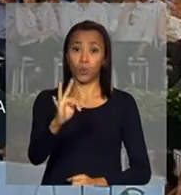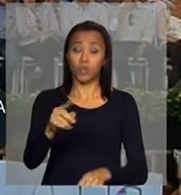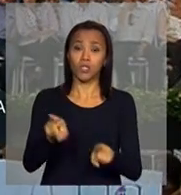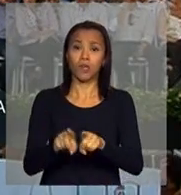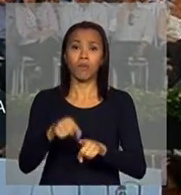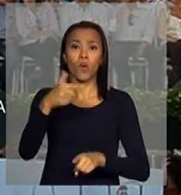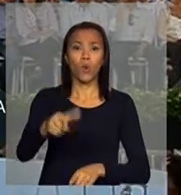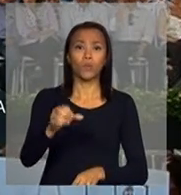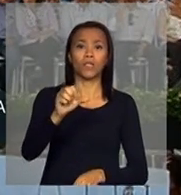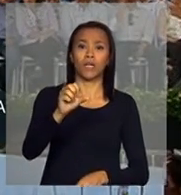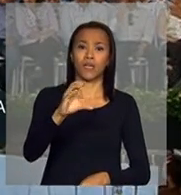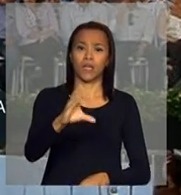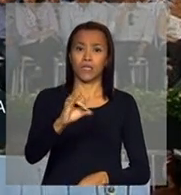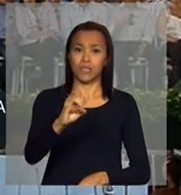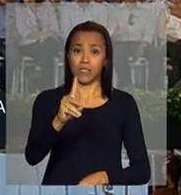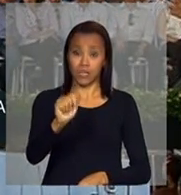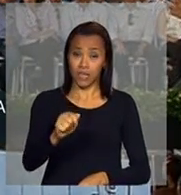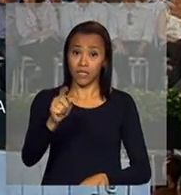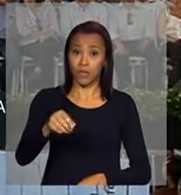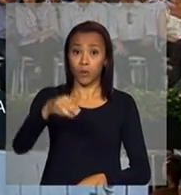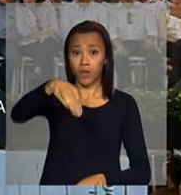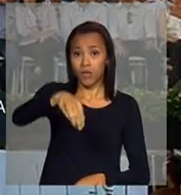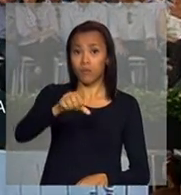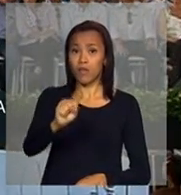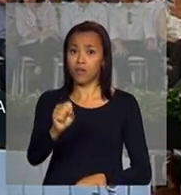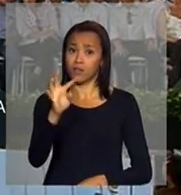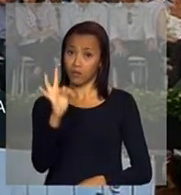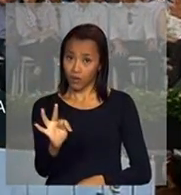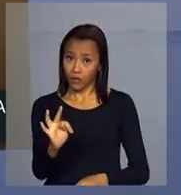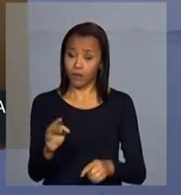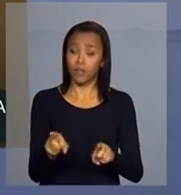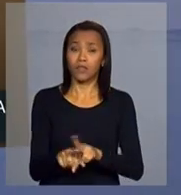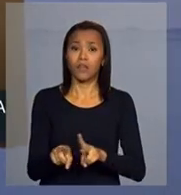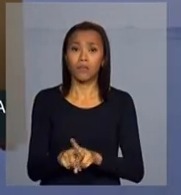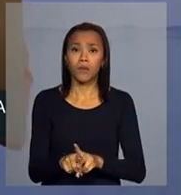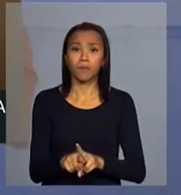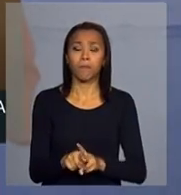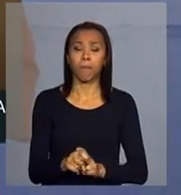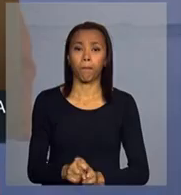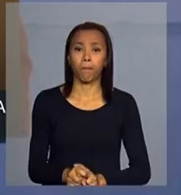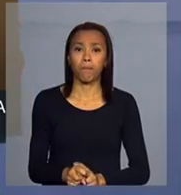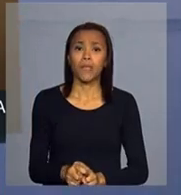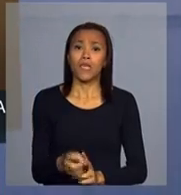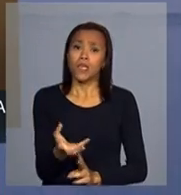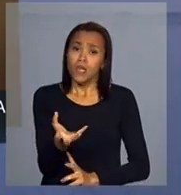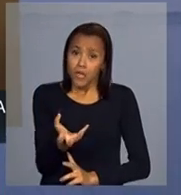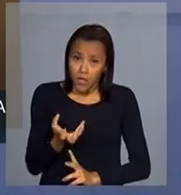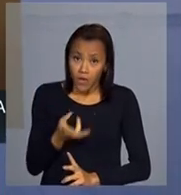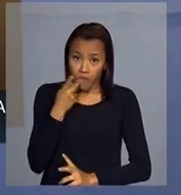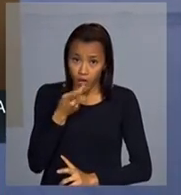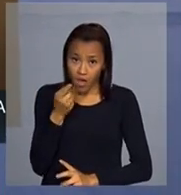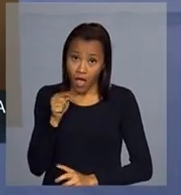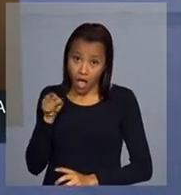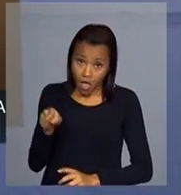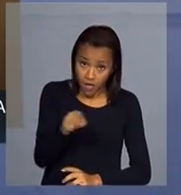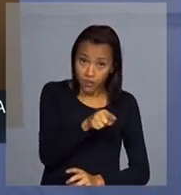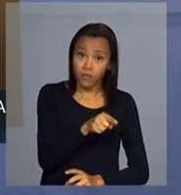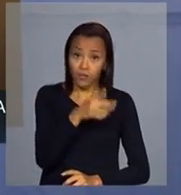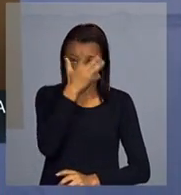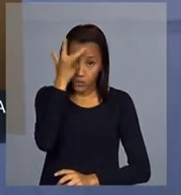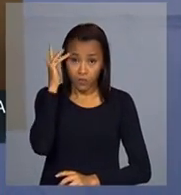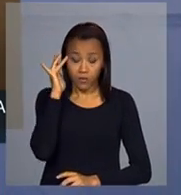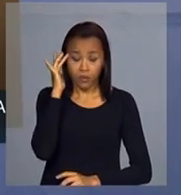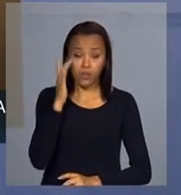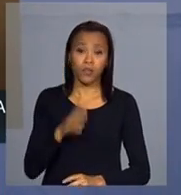MST, coordenadora da região do Pajeú do MST. E queria dizer a eles que